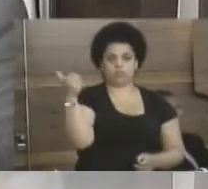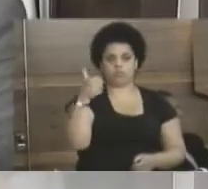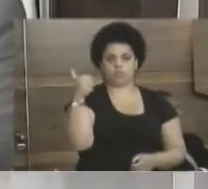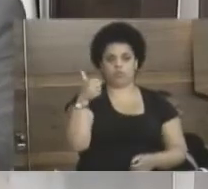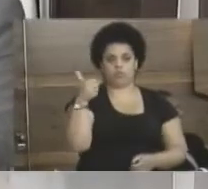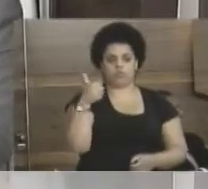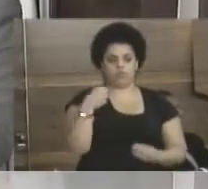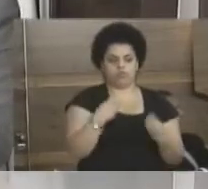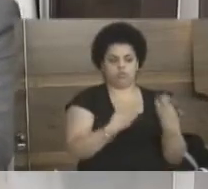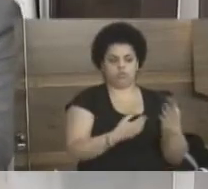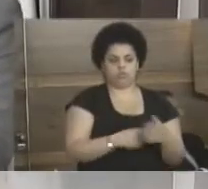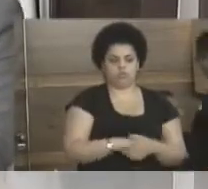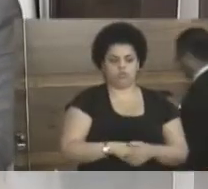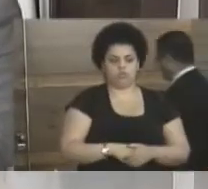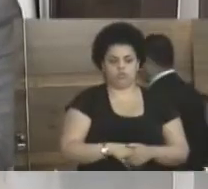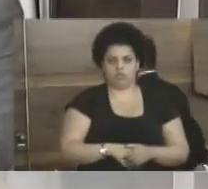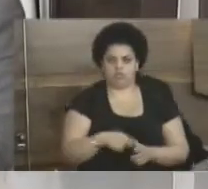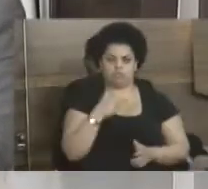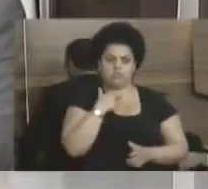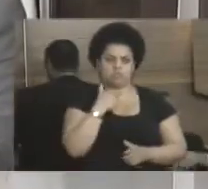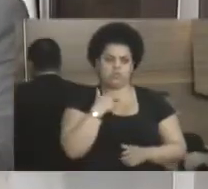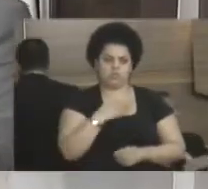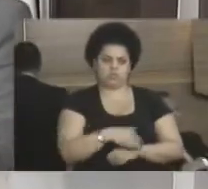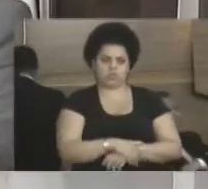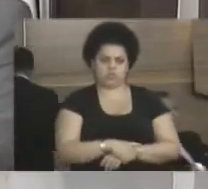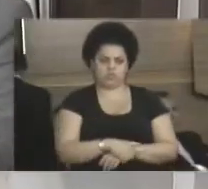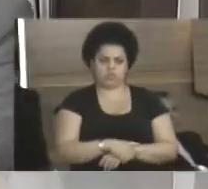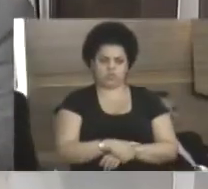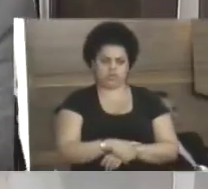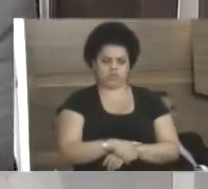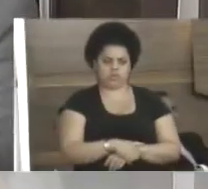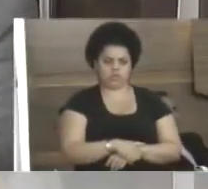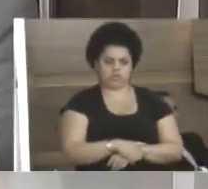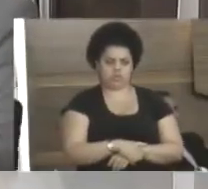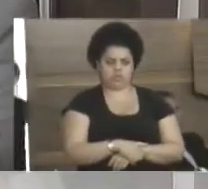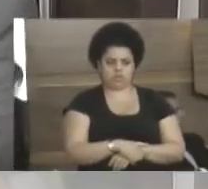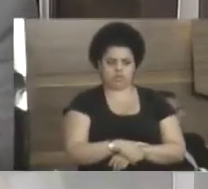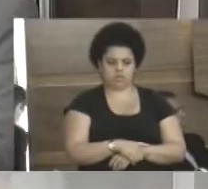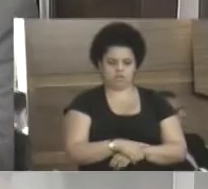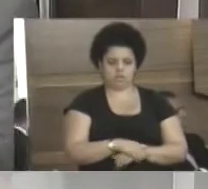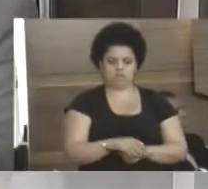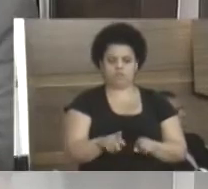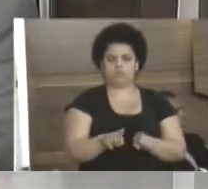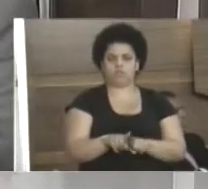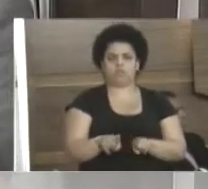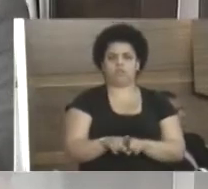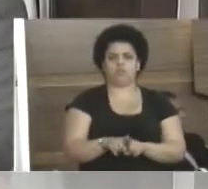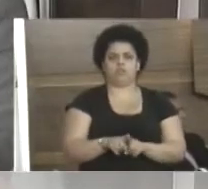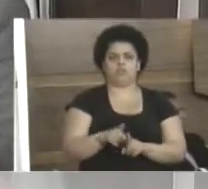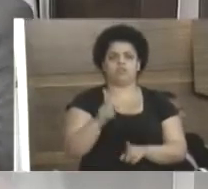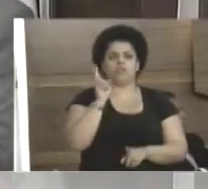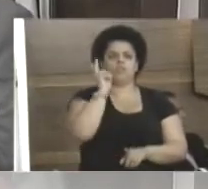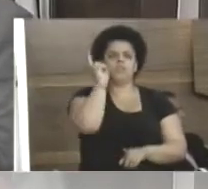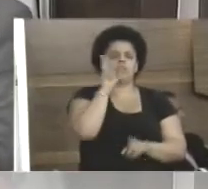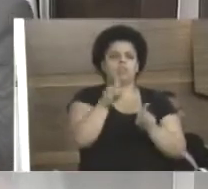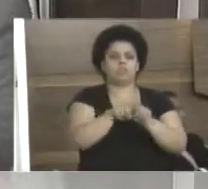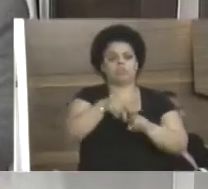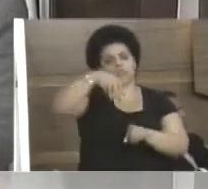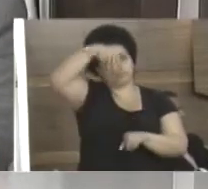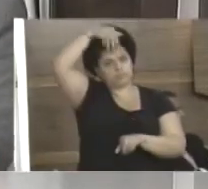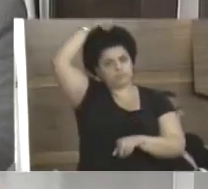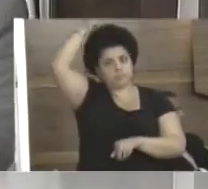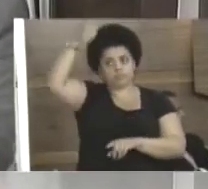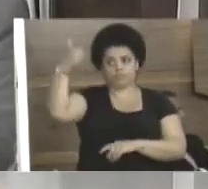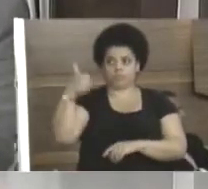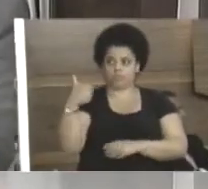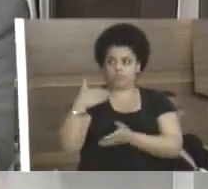a receber a matéria. Então, não tem como dizer que não tem conhecimento. Só um minuto. O nobre vereador e meu amigo Marcos Santo Antônio, além de